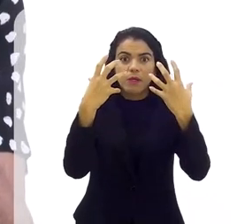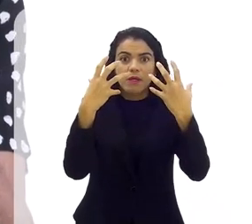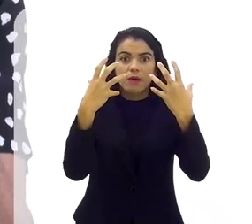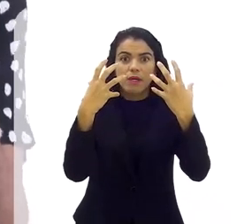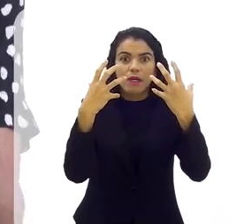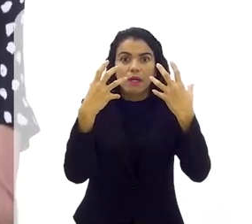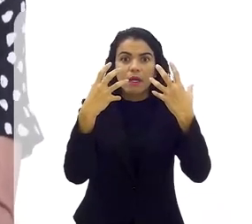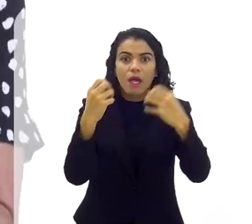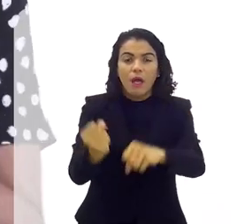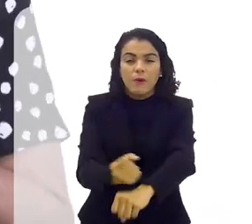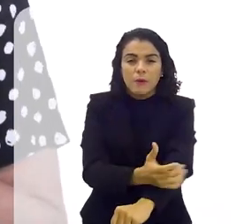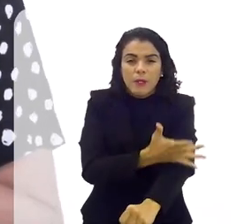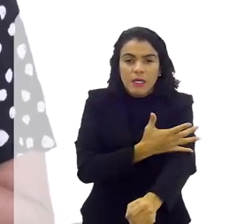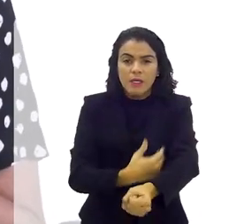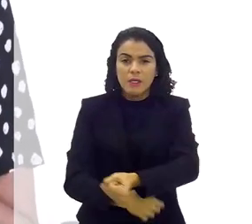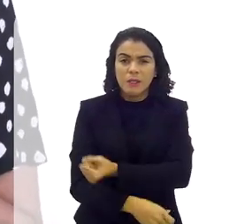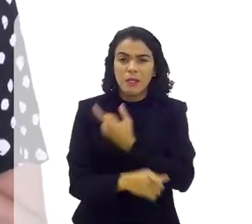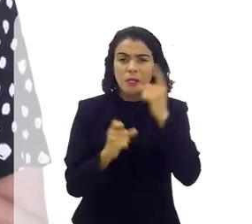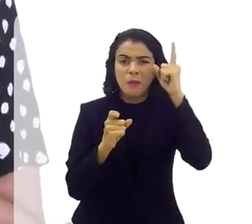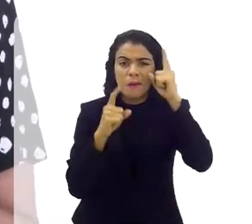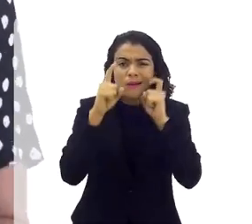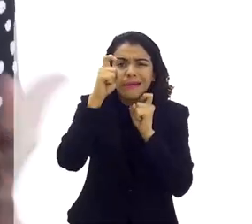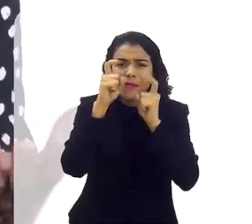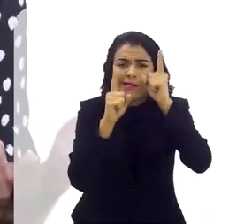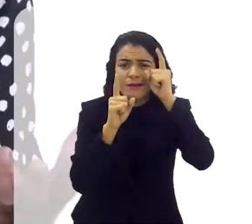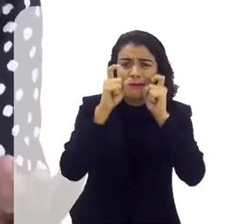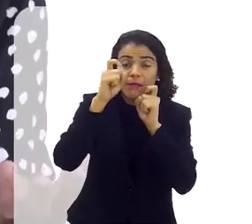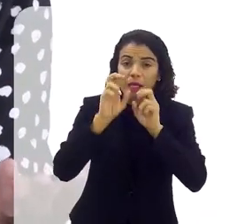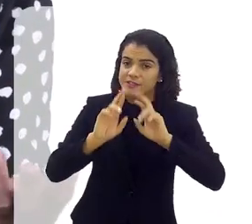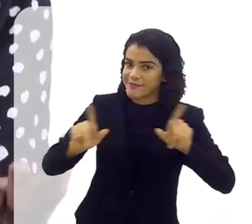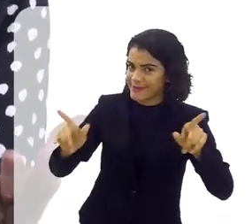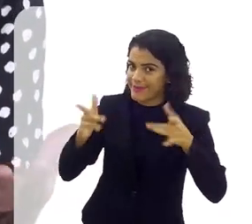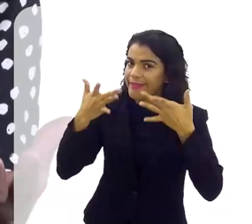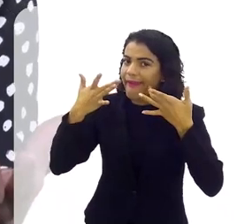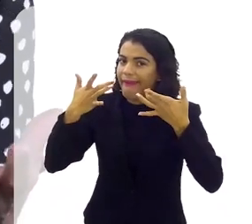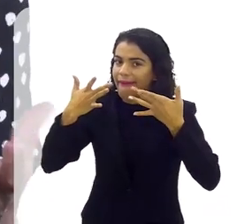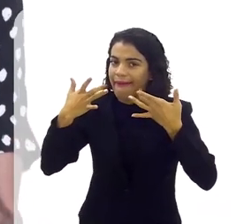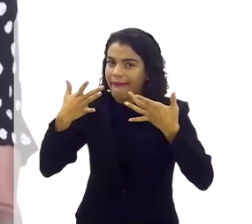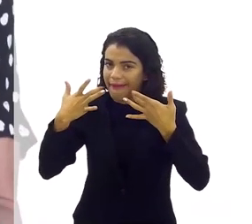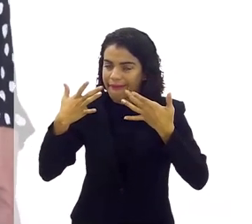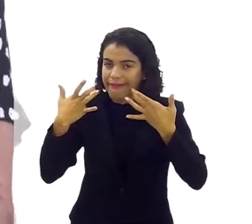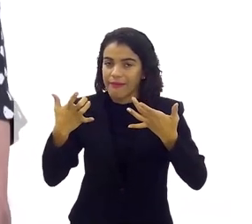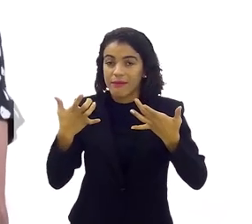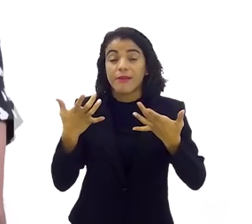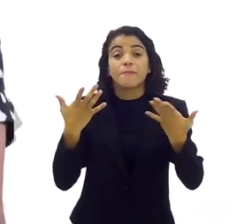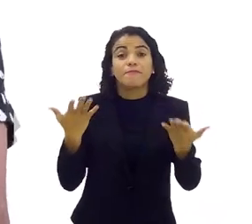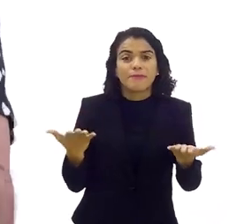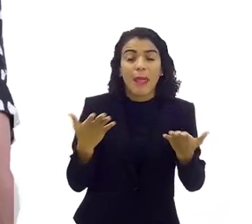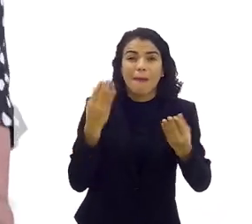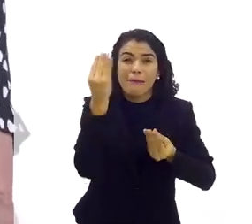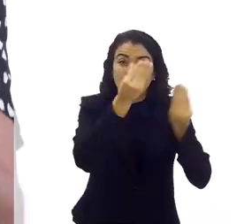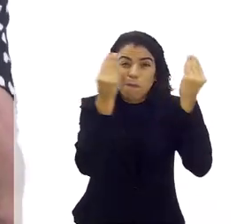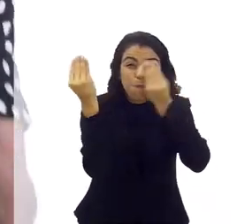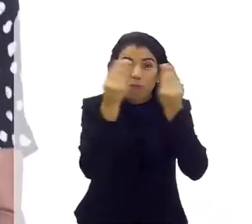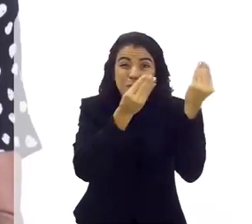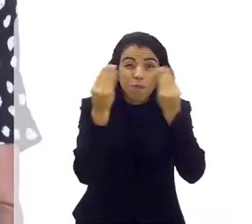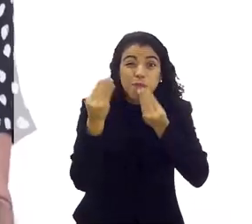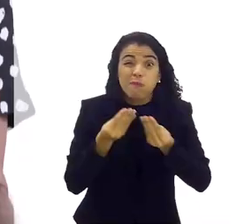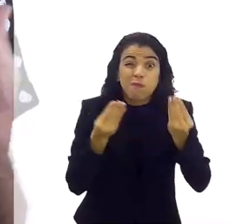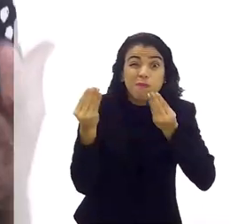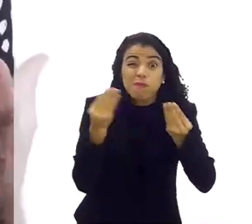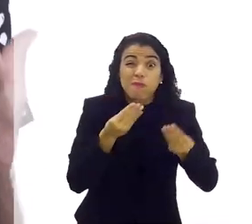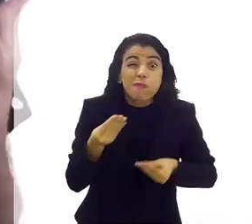transparecer a sua verdadeira emoção isso é um pouco diferente do teatro e quando tem muita